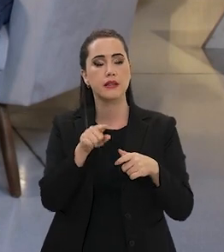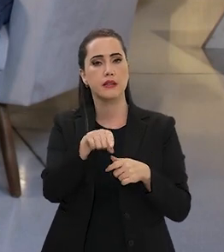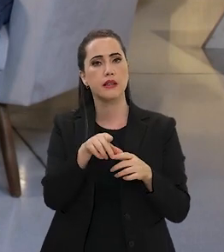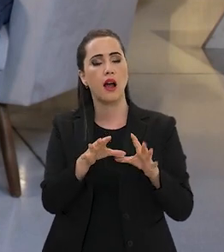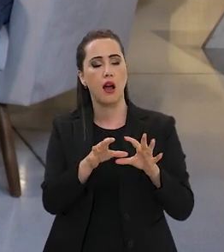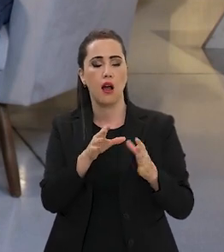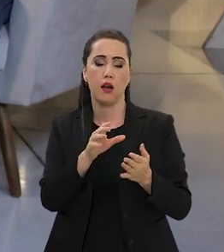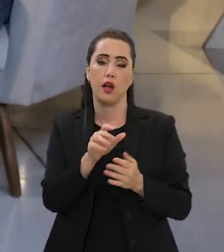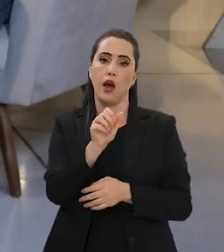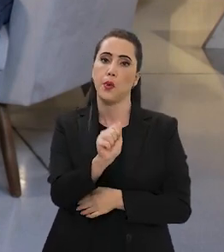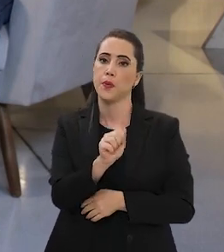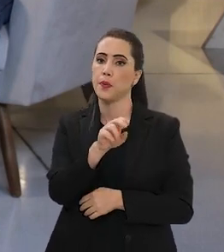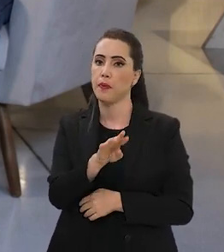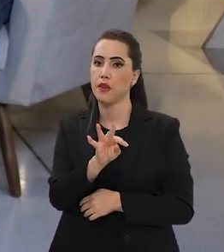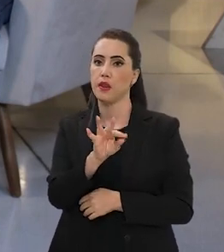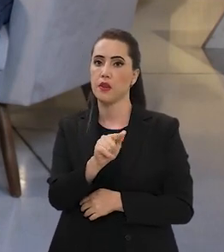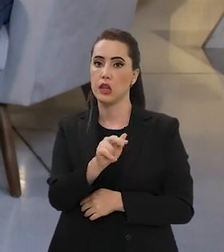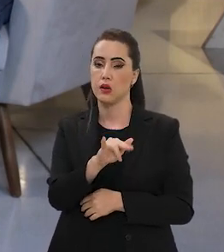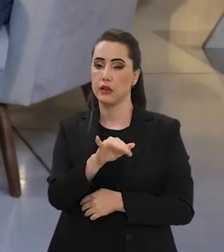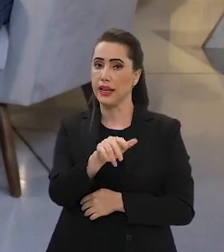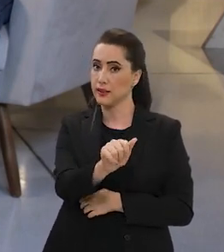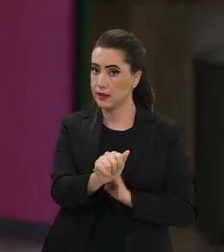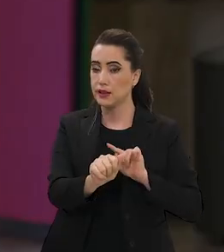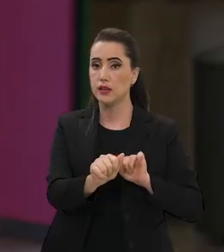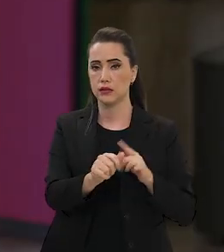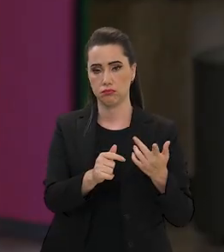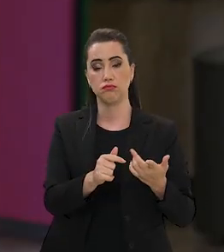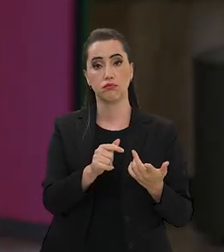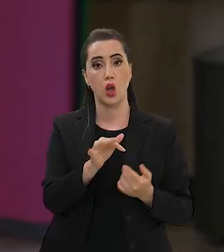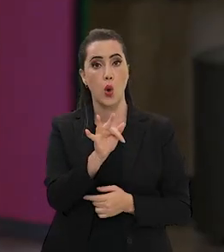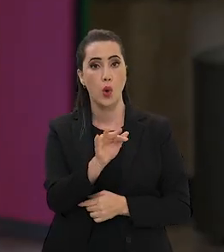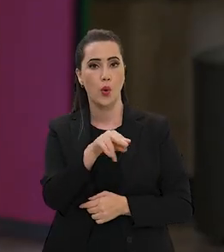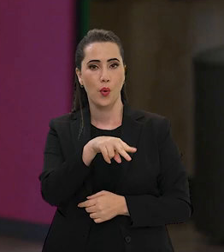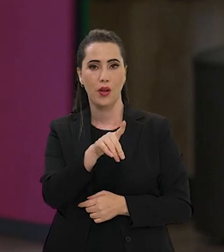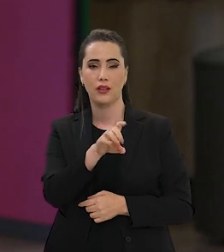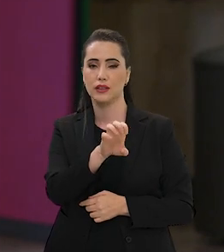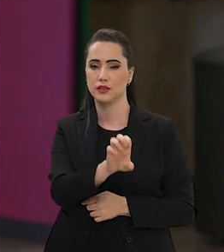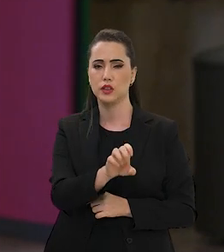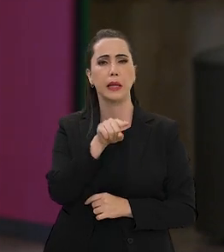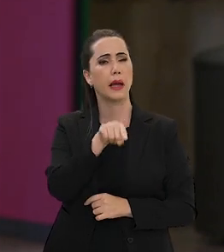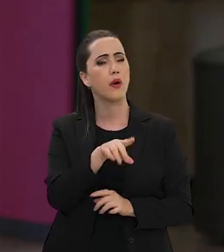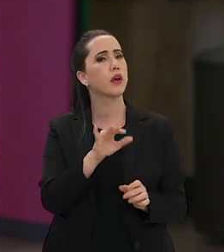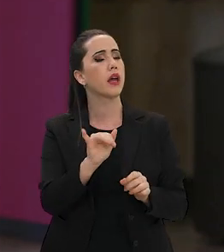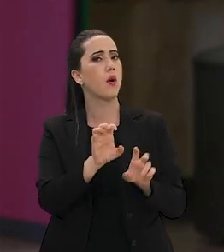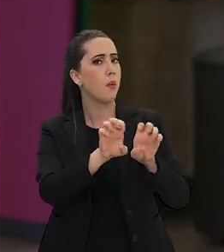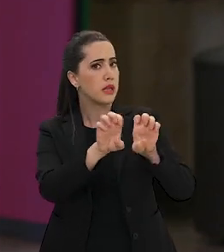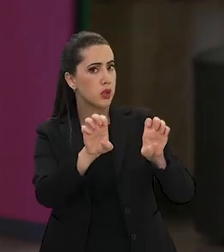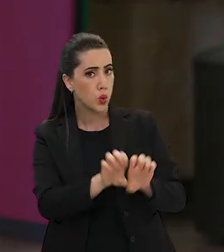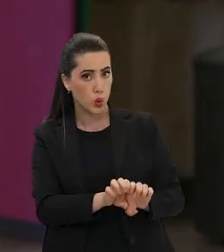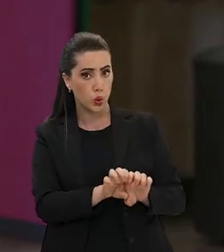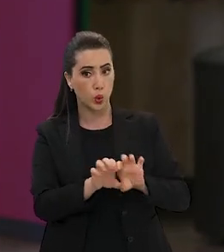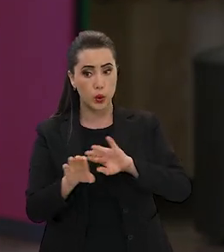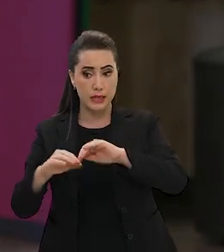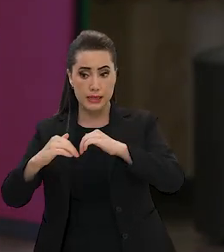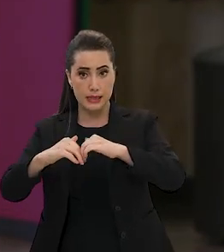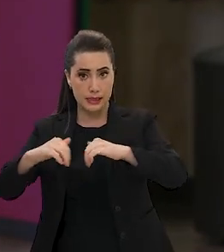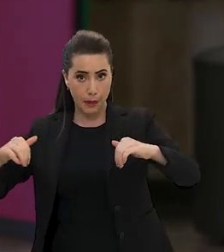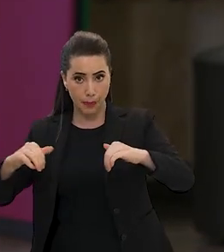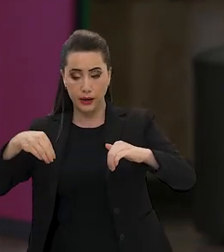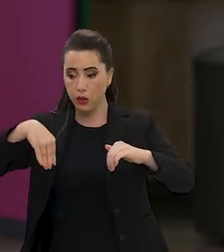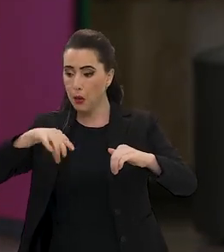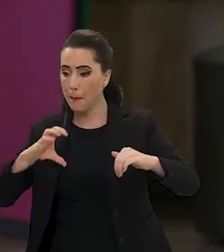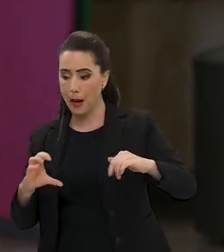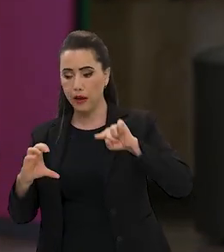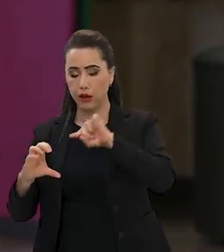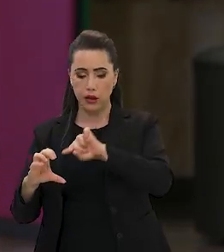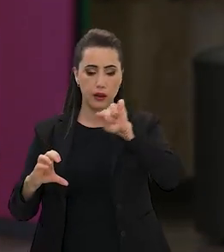à autarquia, né? O FNDL é uma autarquia. Então, ele apresenta-se como uma estrutura administrativa apartada